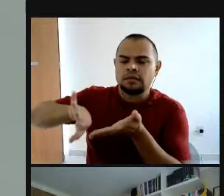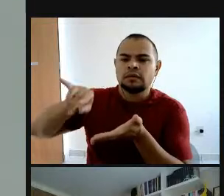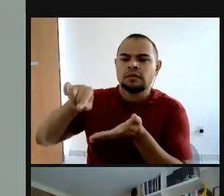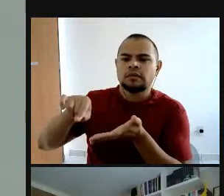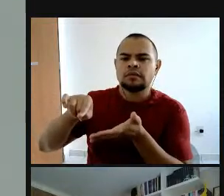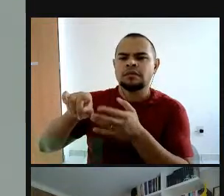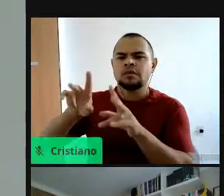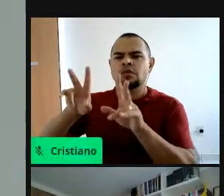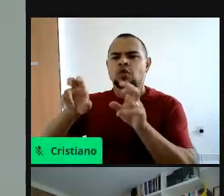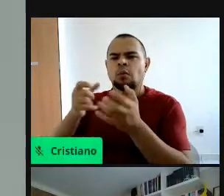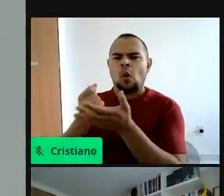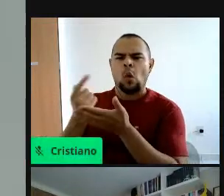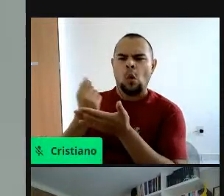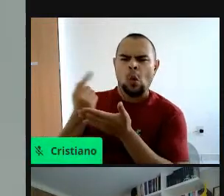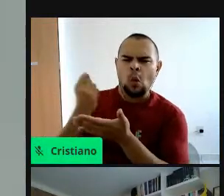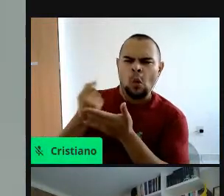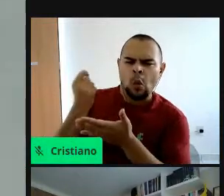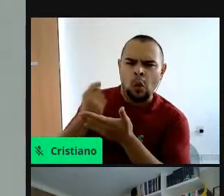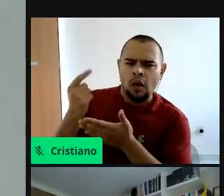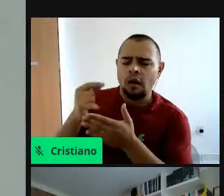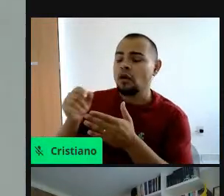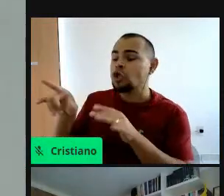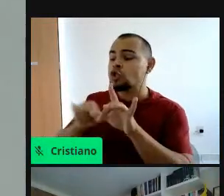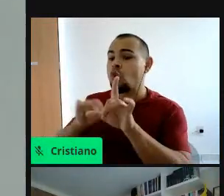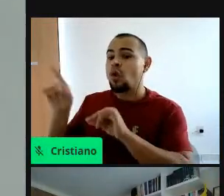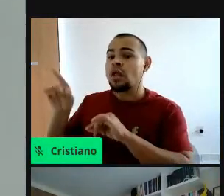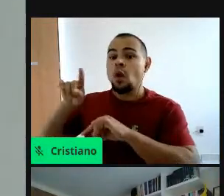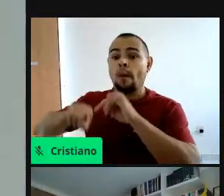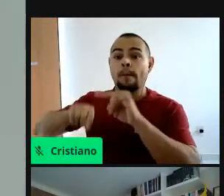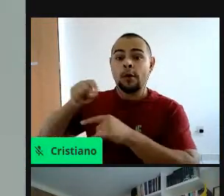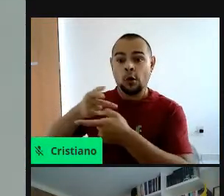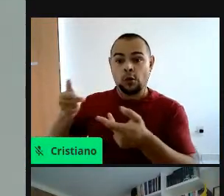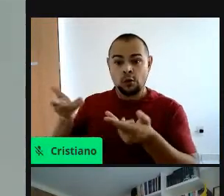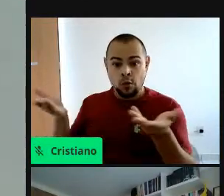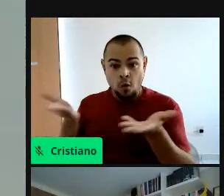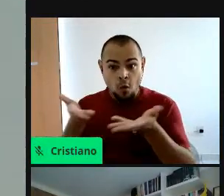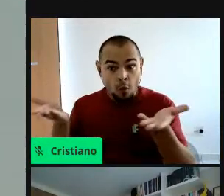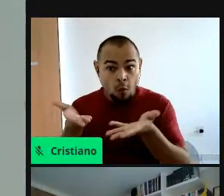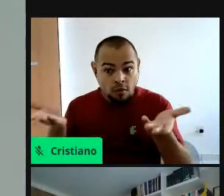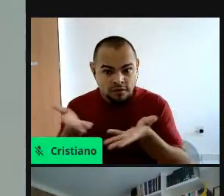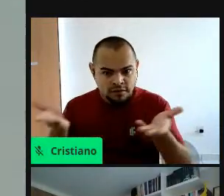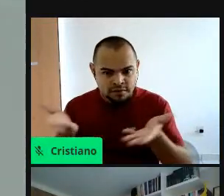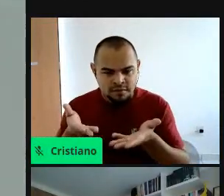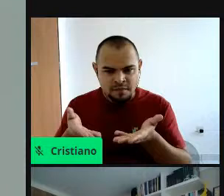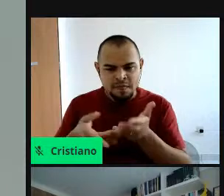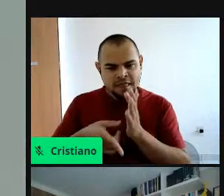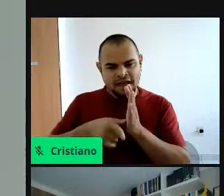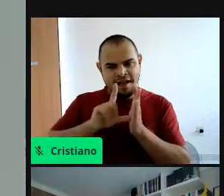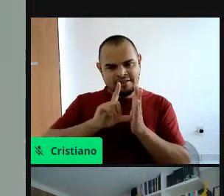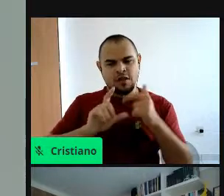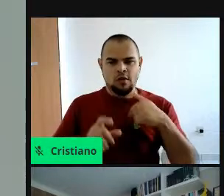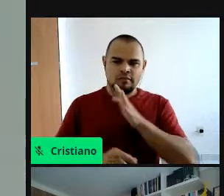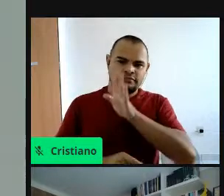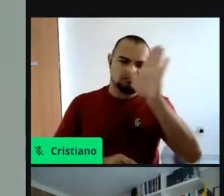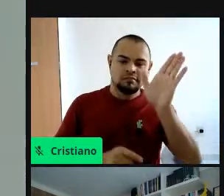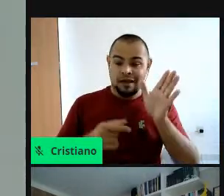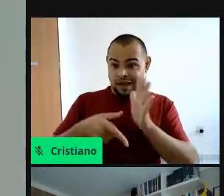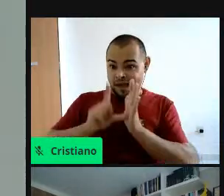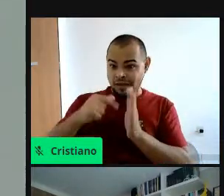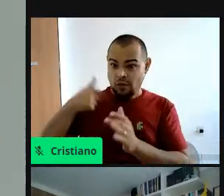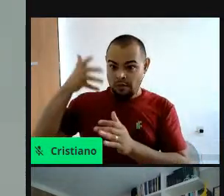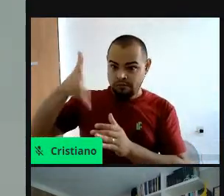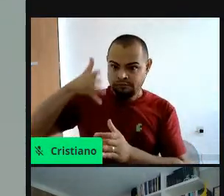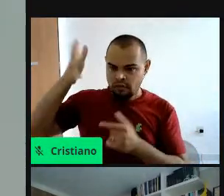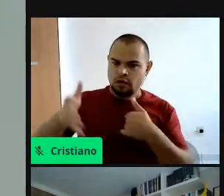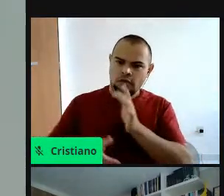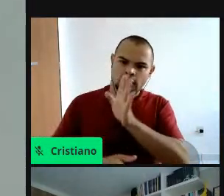consumo, né, a escolha do produto, né, hoje mesmo, veja que coisa, né, antes de vir aqui eu fui na farmácia, e